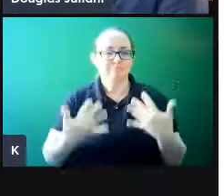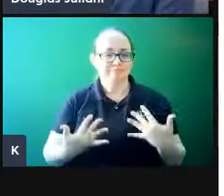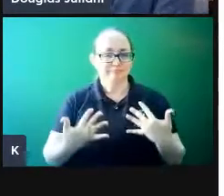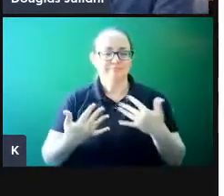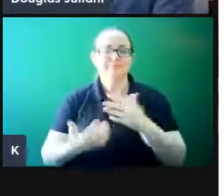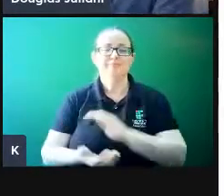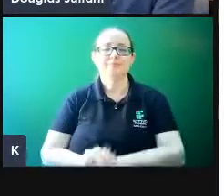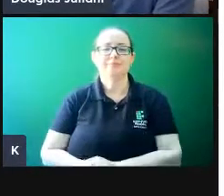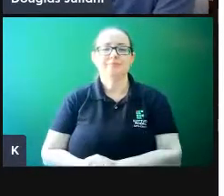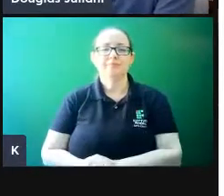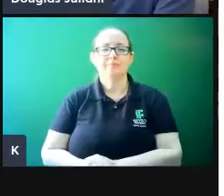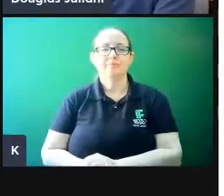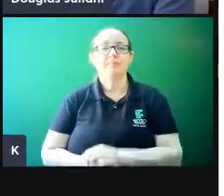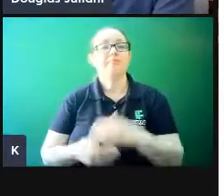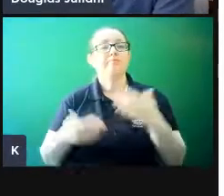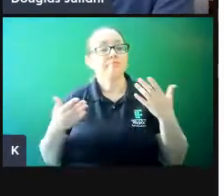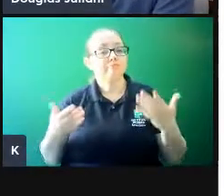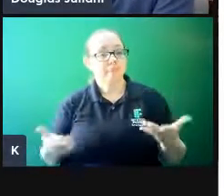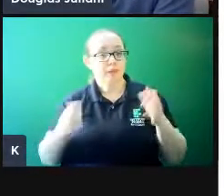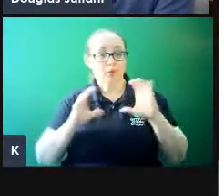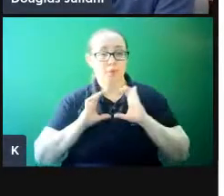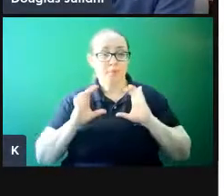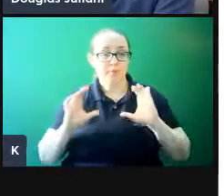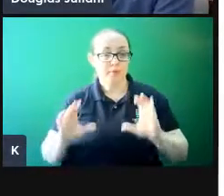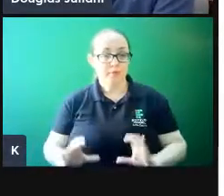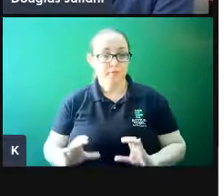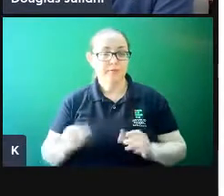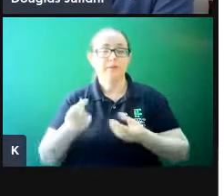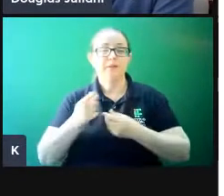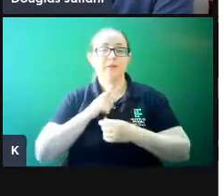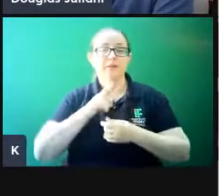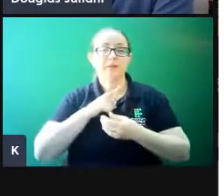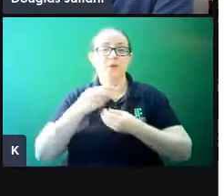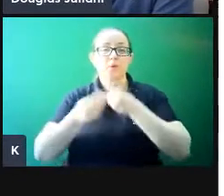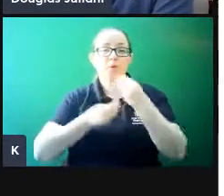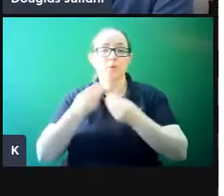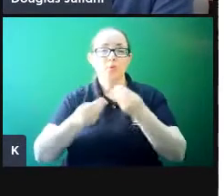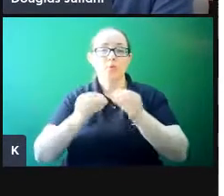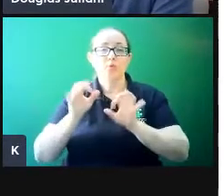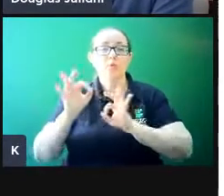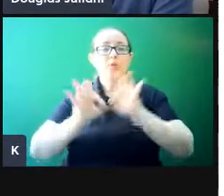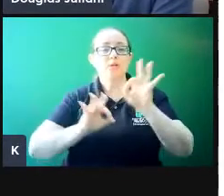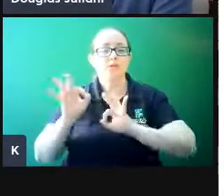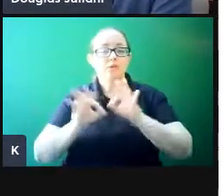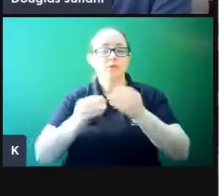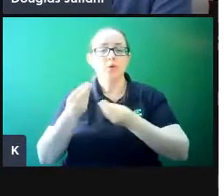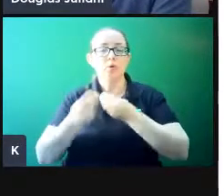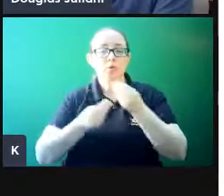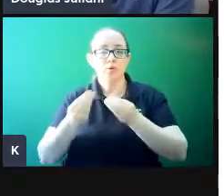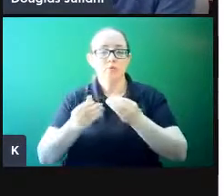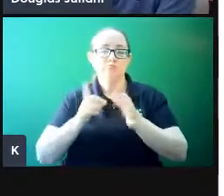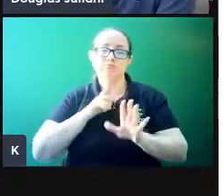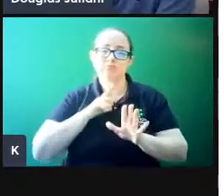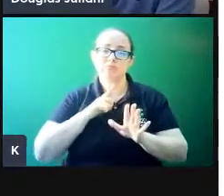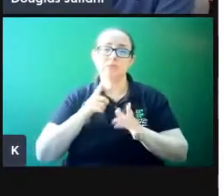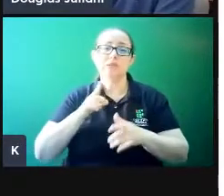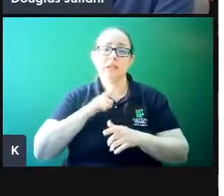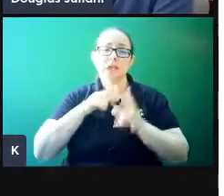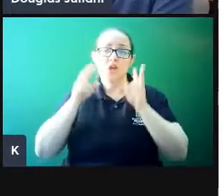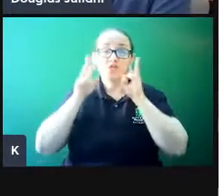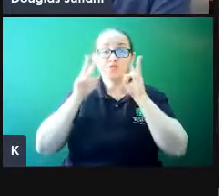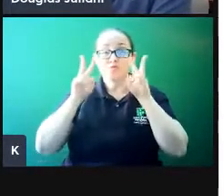Fazendo esse paralelo de comportamento humano e organizacional, de acordo com a teoria do comportamento organizacional, tem aspectos visíveis,